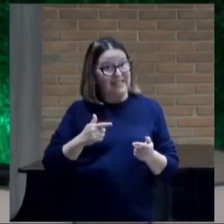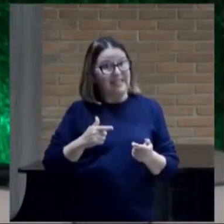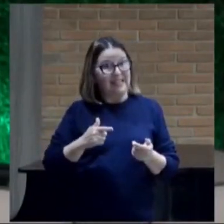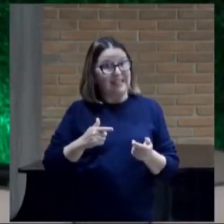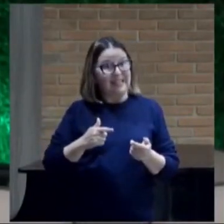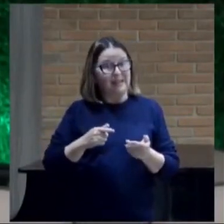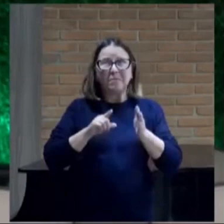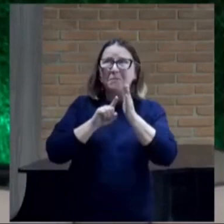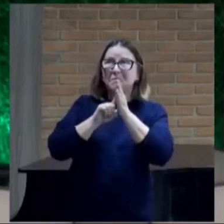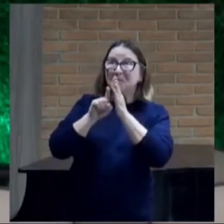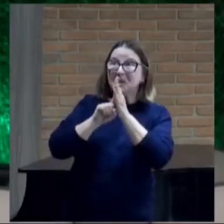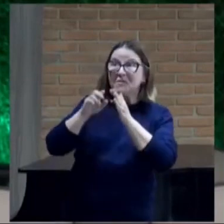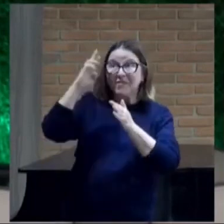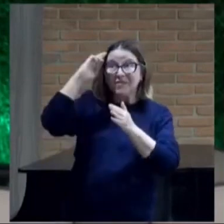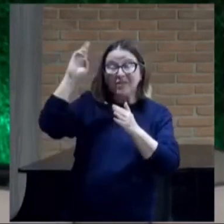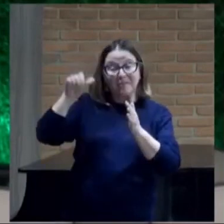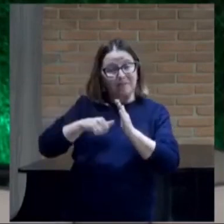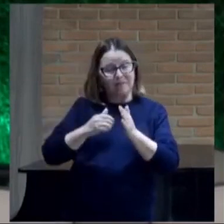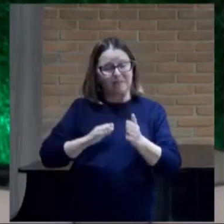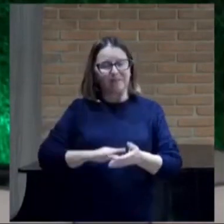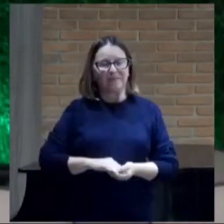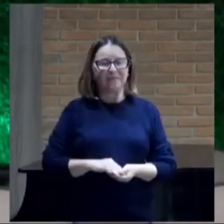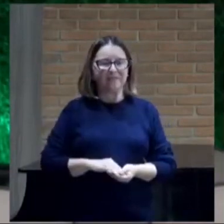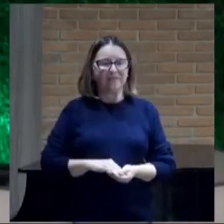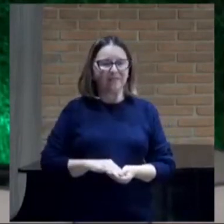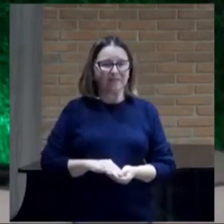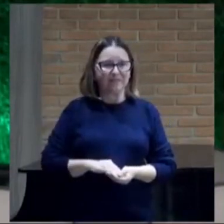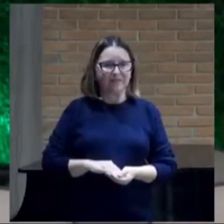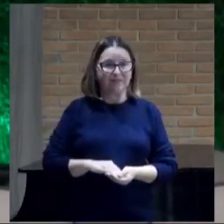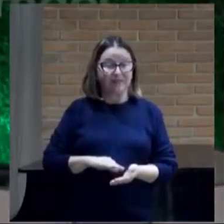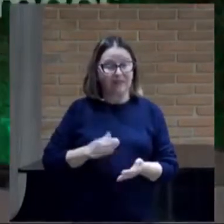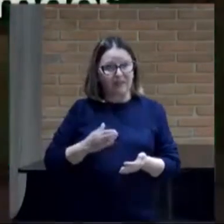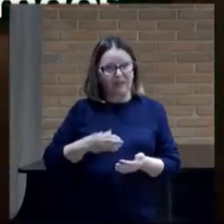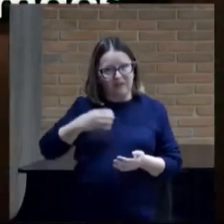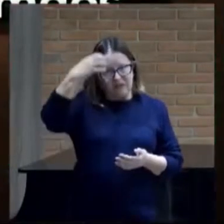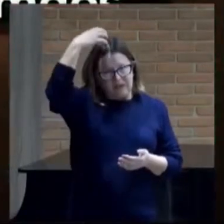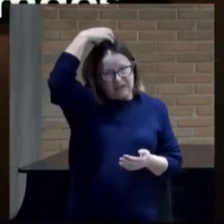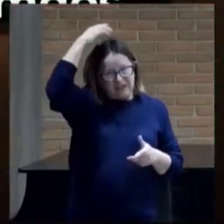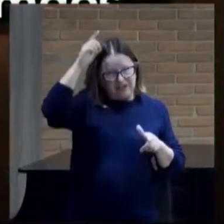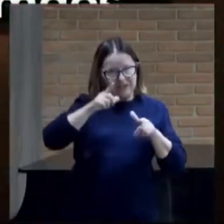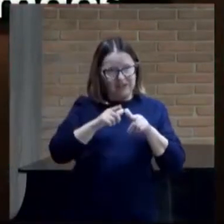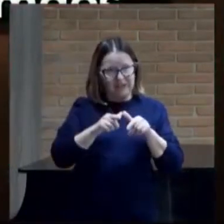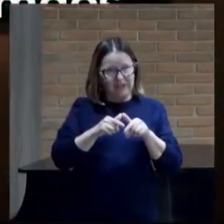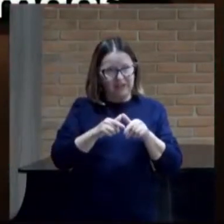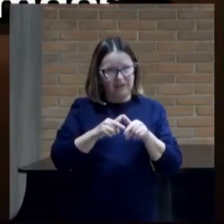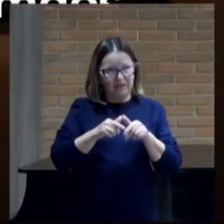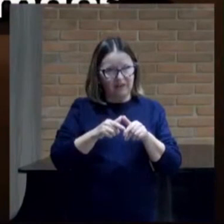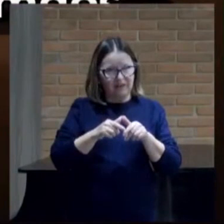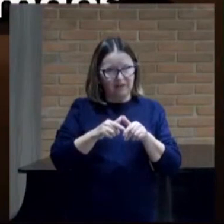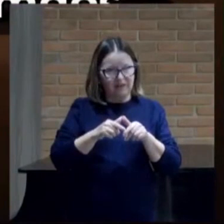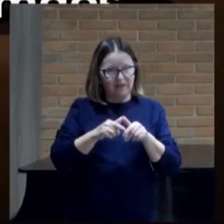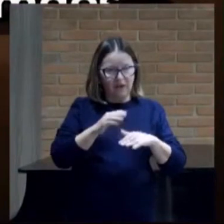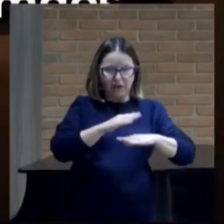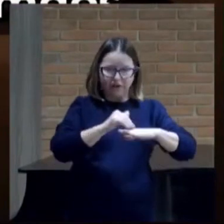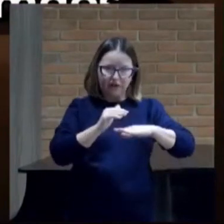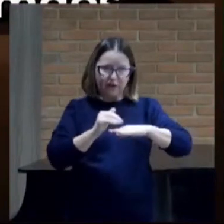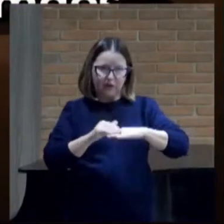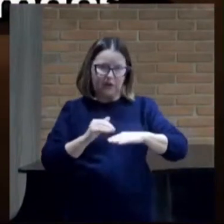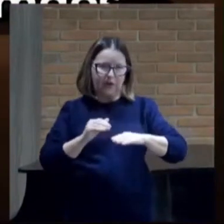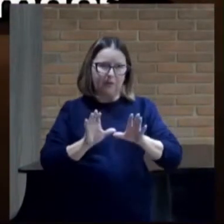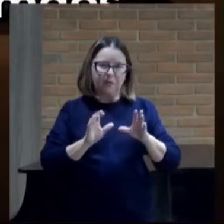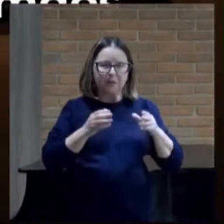consultar o Senhor primeiro. Continue. Então o rei de Israel ajuntou os profetas,